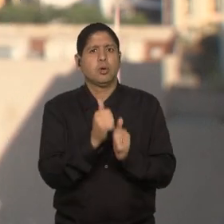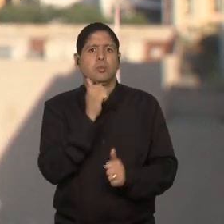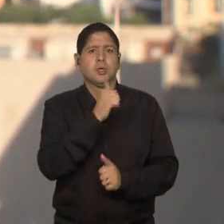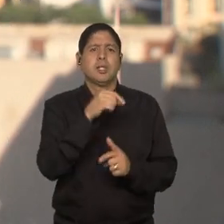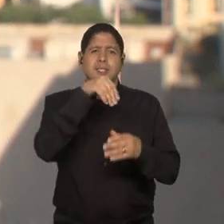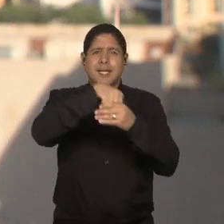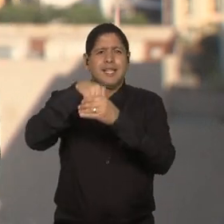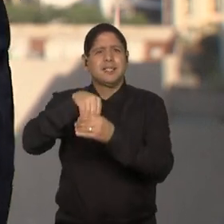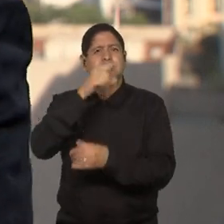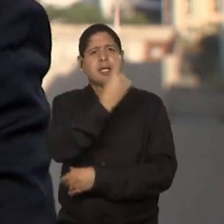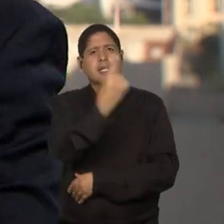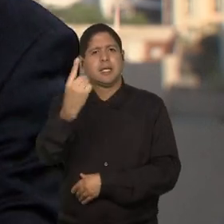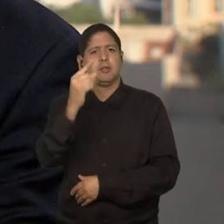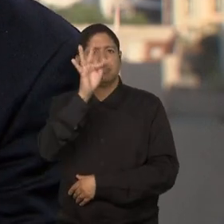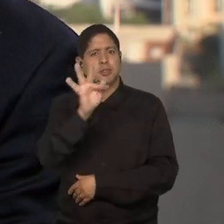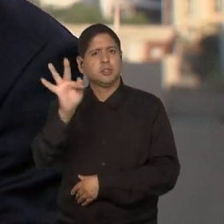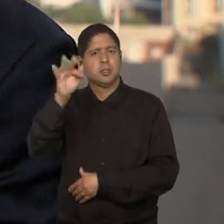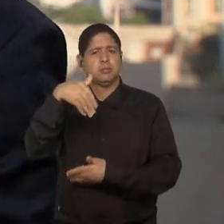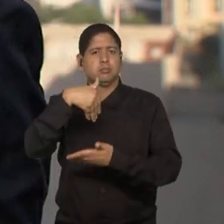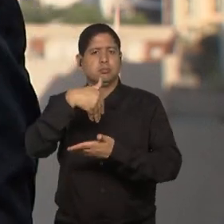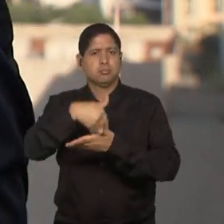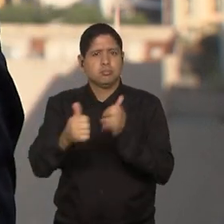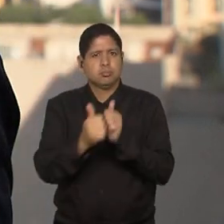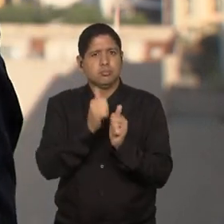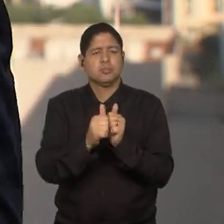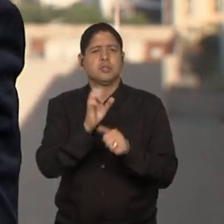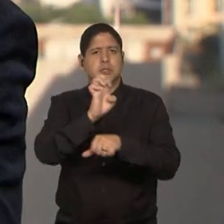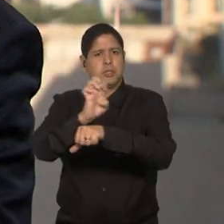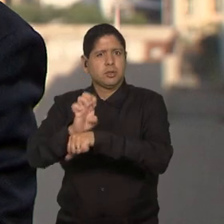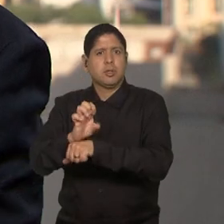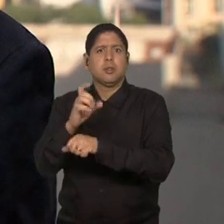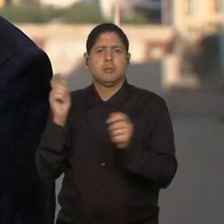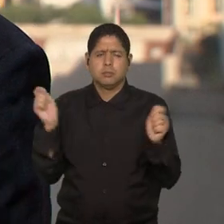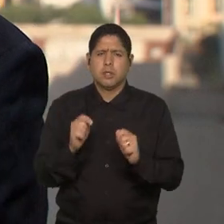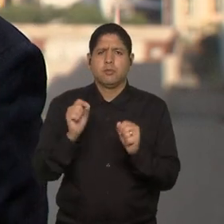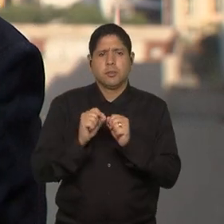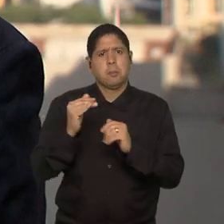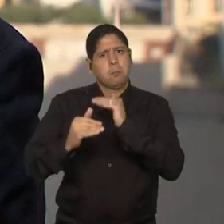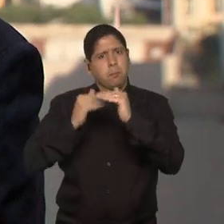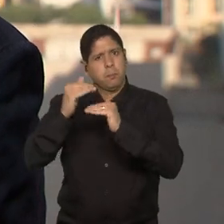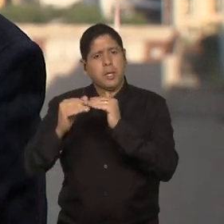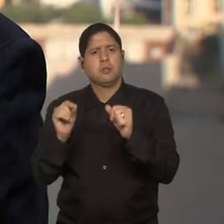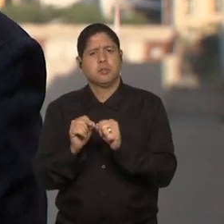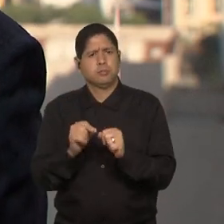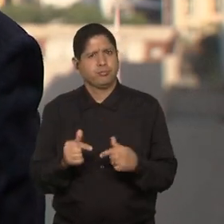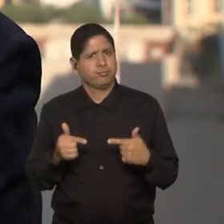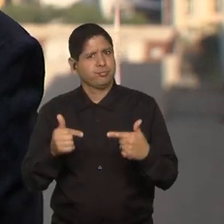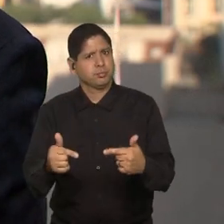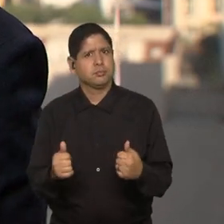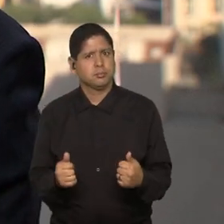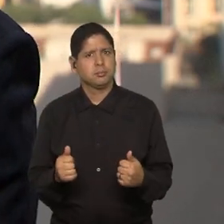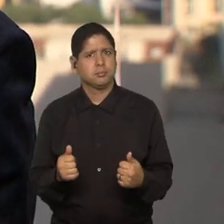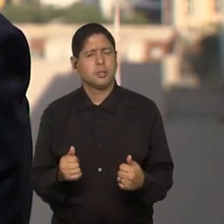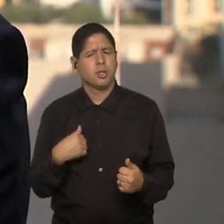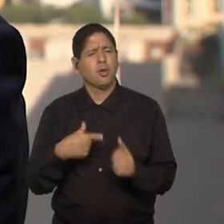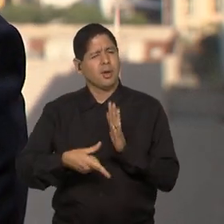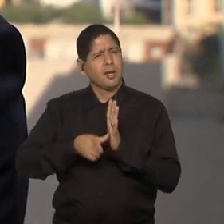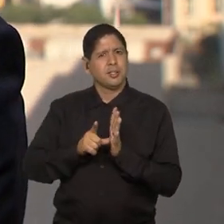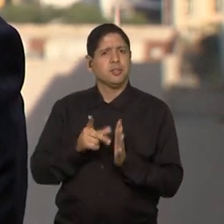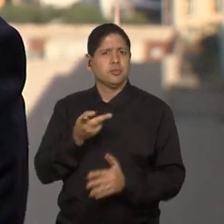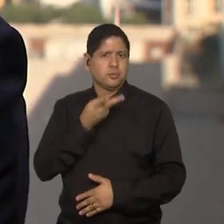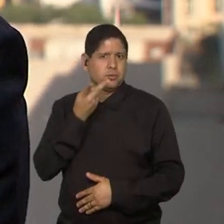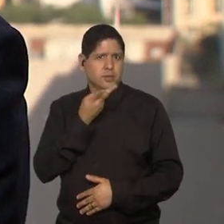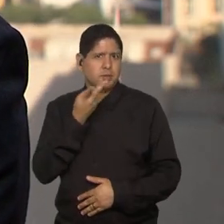federação estadual. Isto é agora, podemos fazer mais, estamos fazendo mais. Eu havia comentado